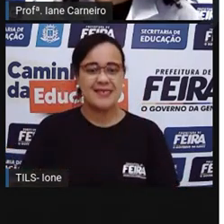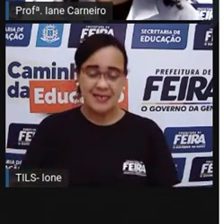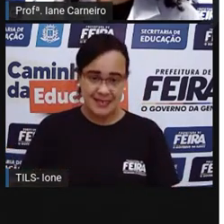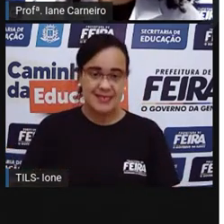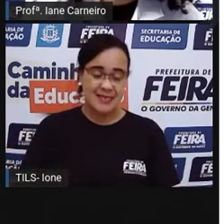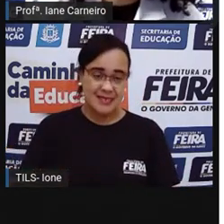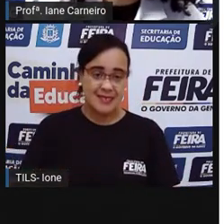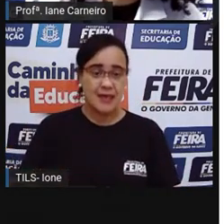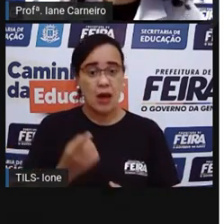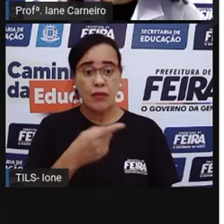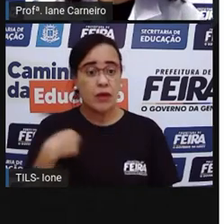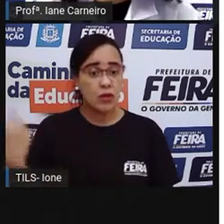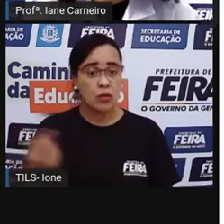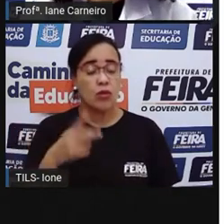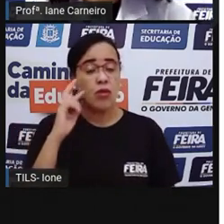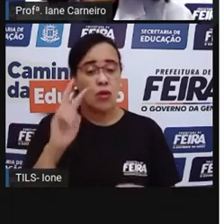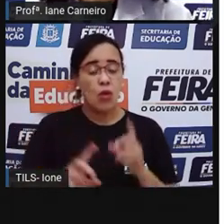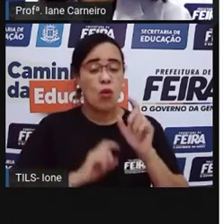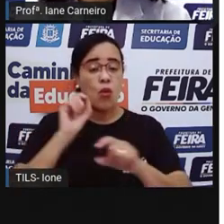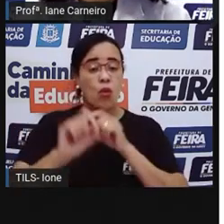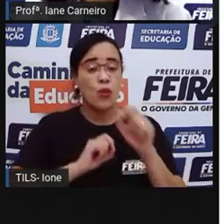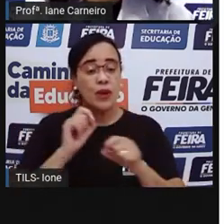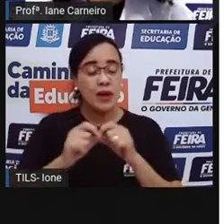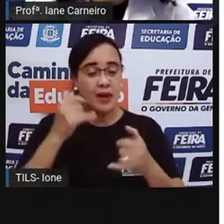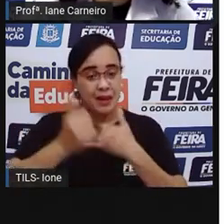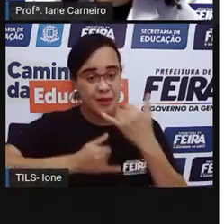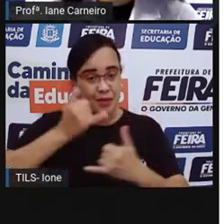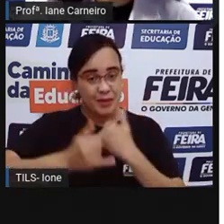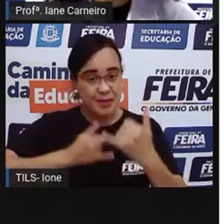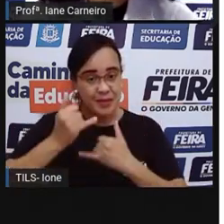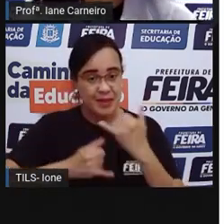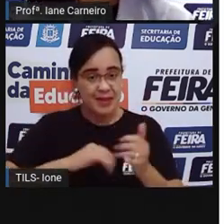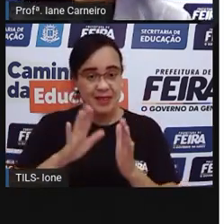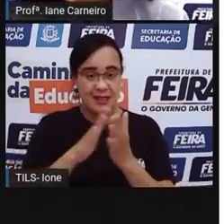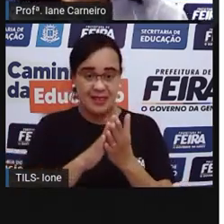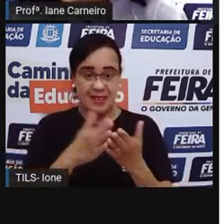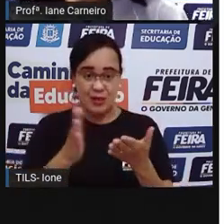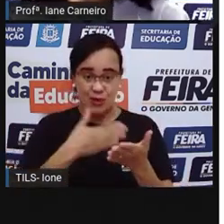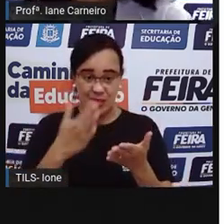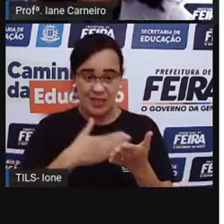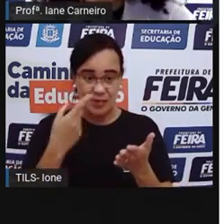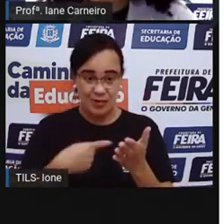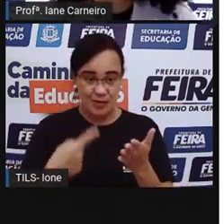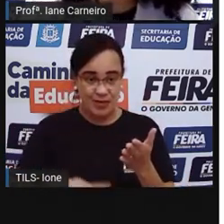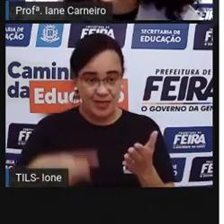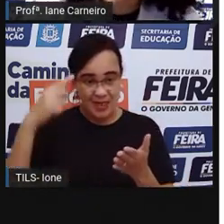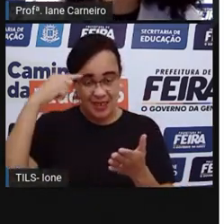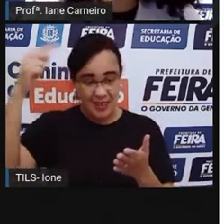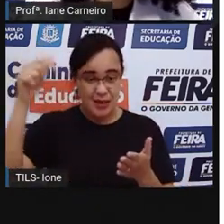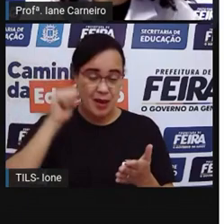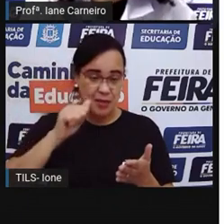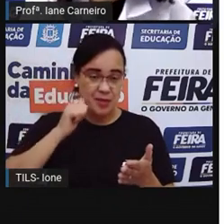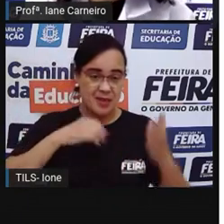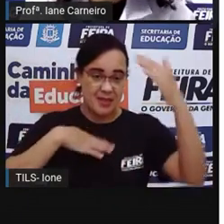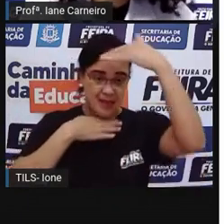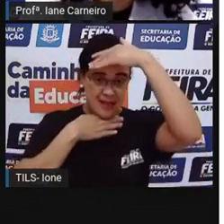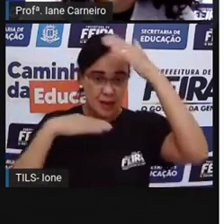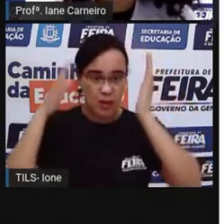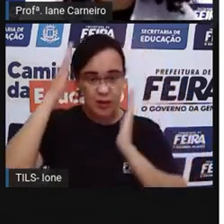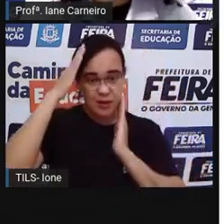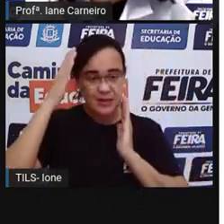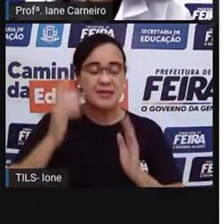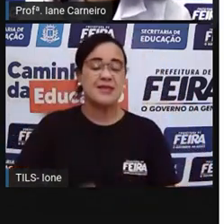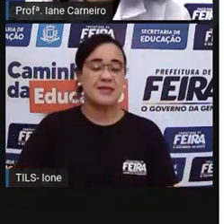Nós vimos também lá no livro da menina da cabeça quadrada, nós vimos o